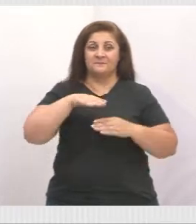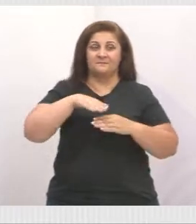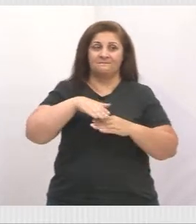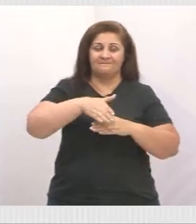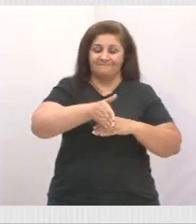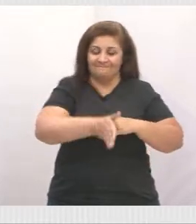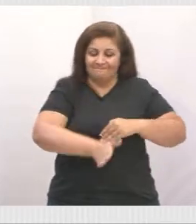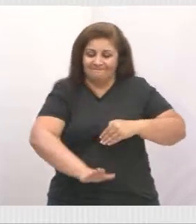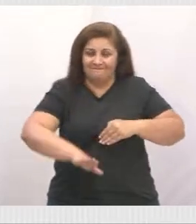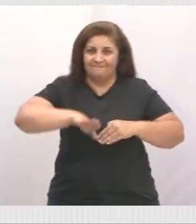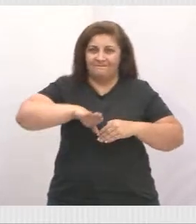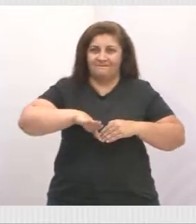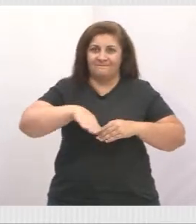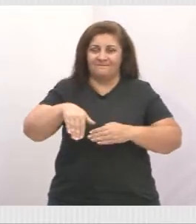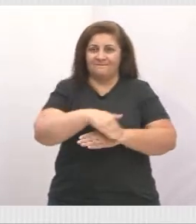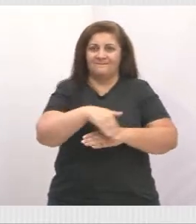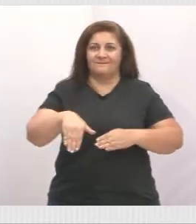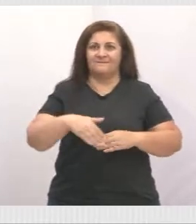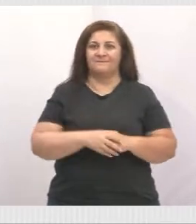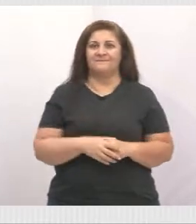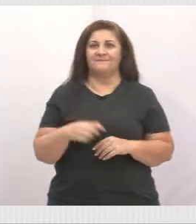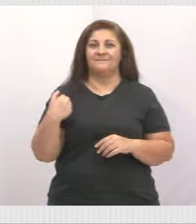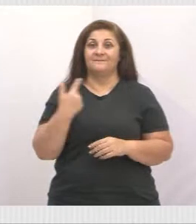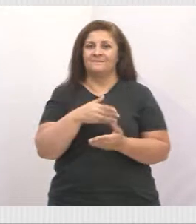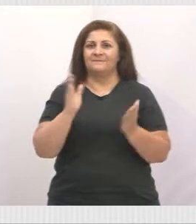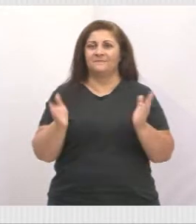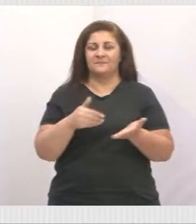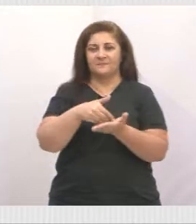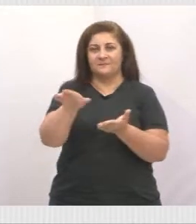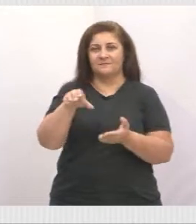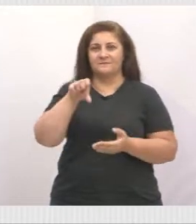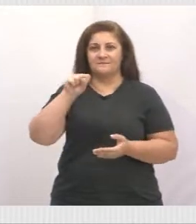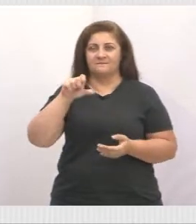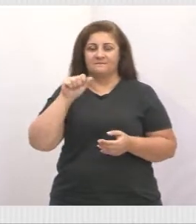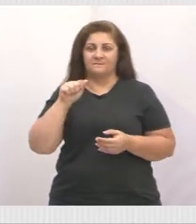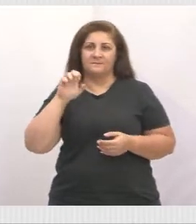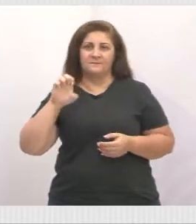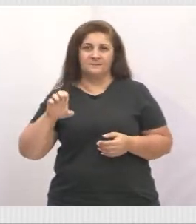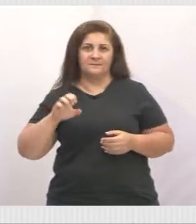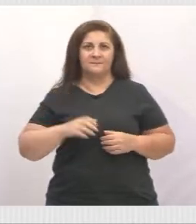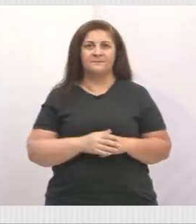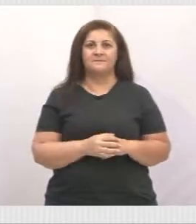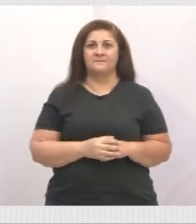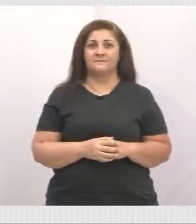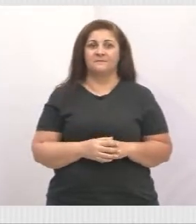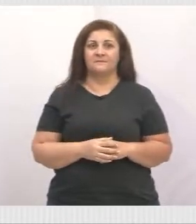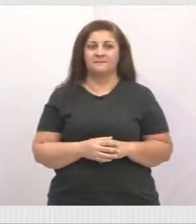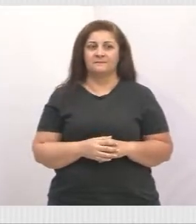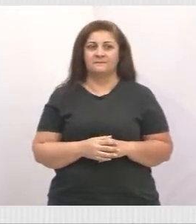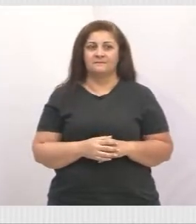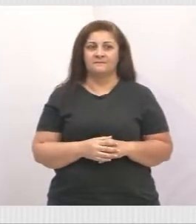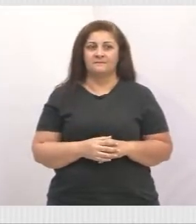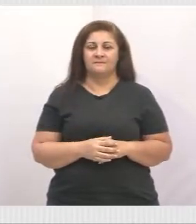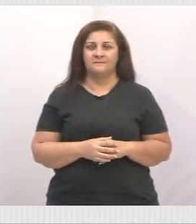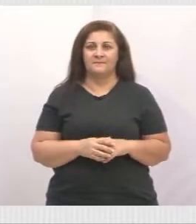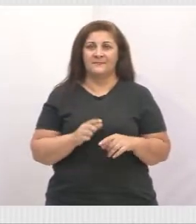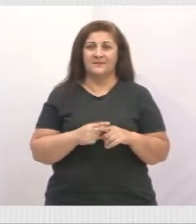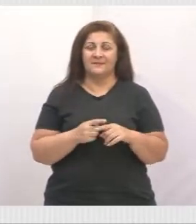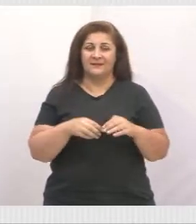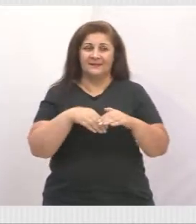na rua e nós já encaminhamos para o SAI um afundamento de água e está